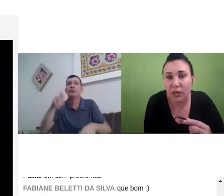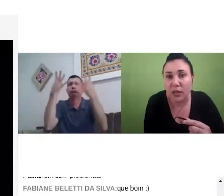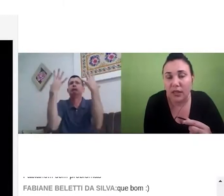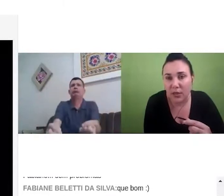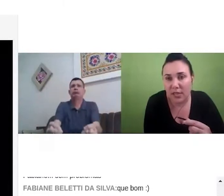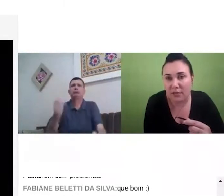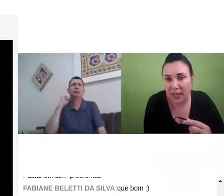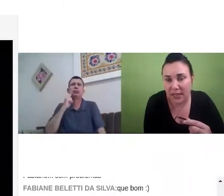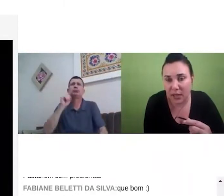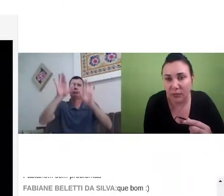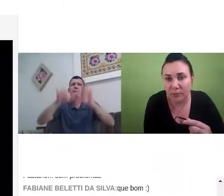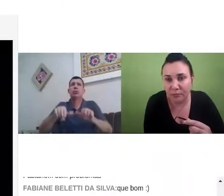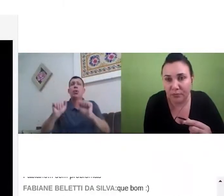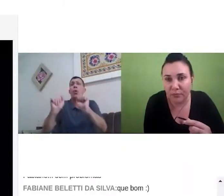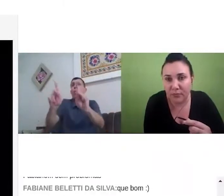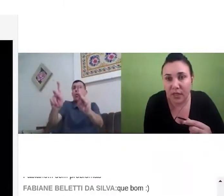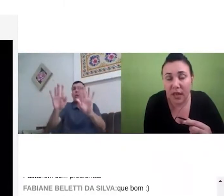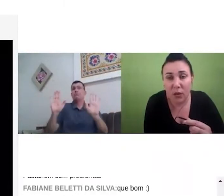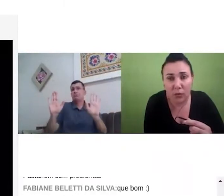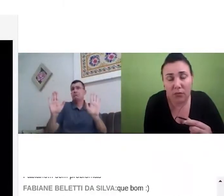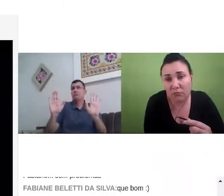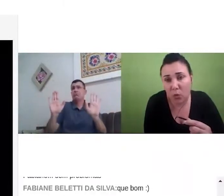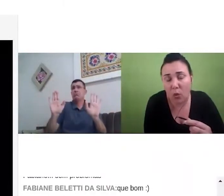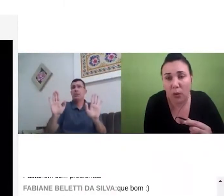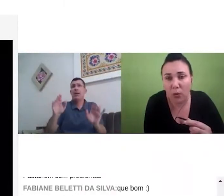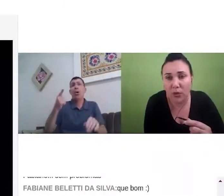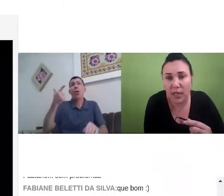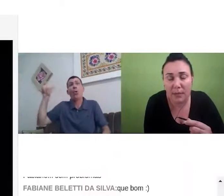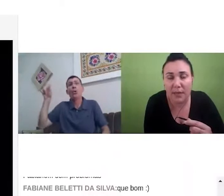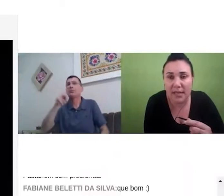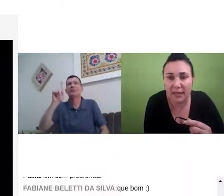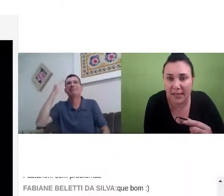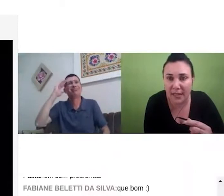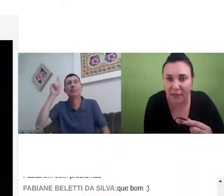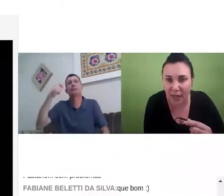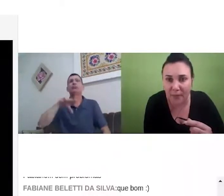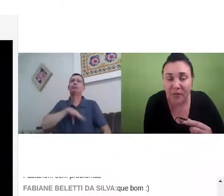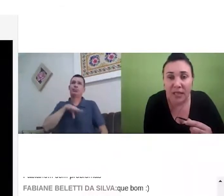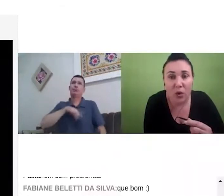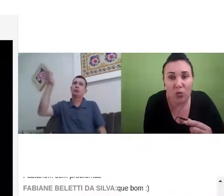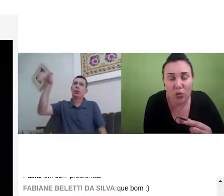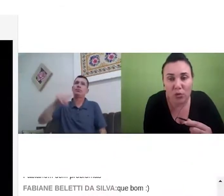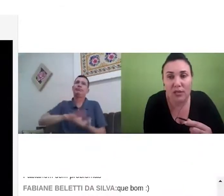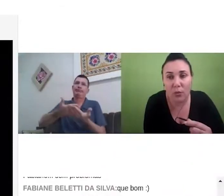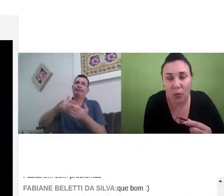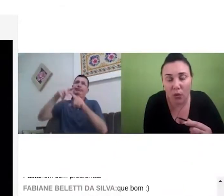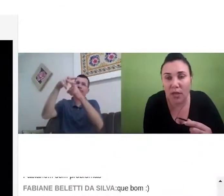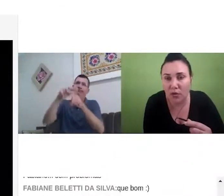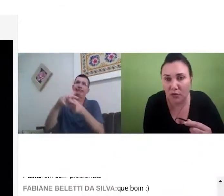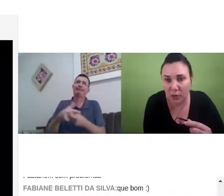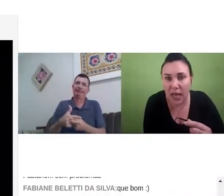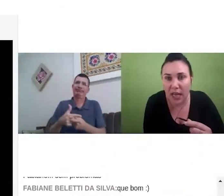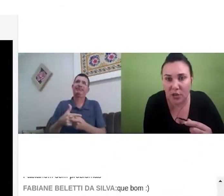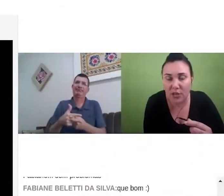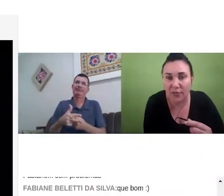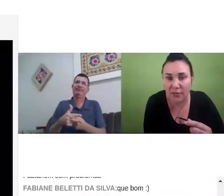contribui na nossa avaliação. Eu, como aluno, né, sempre aceitei escrever, tem alguns surdos que têm um pouco mais